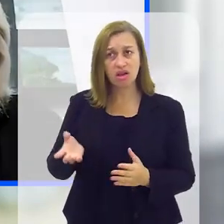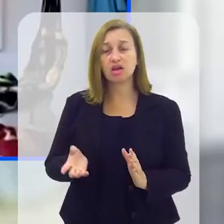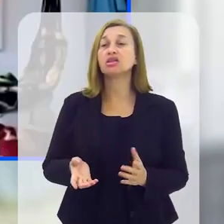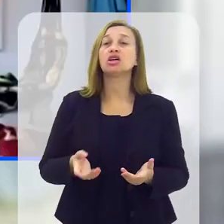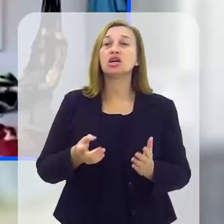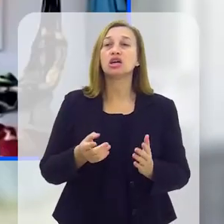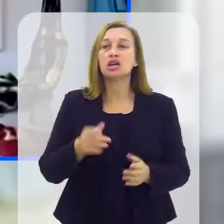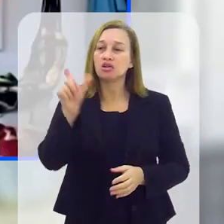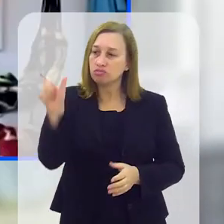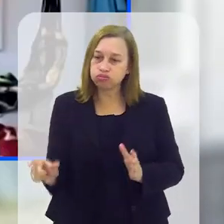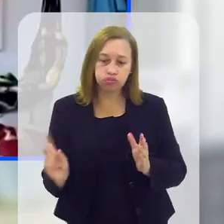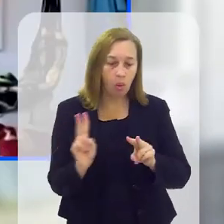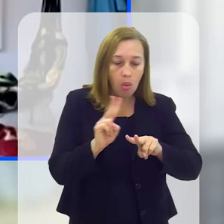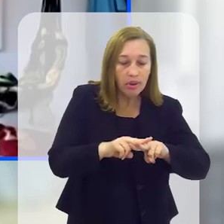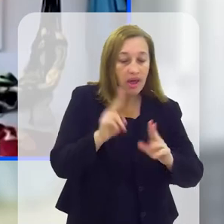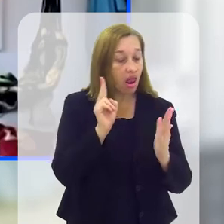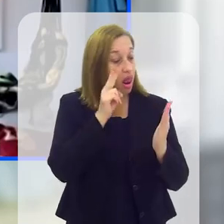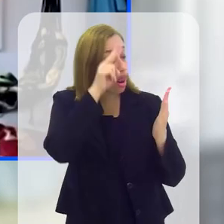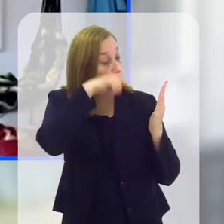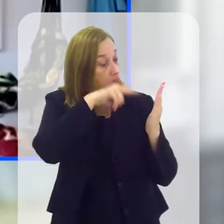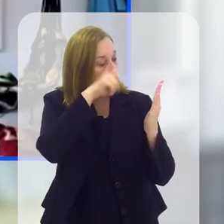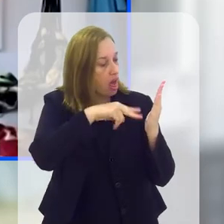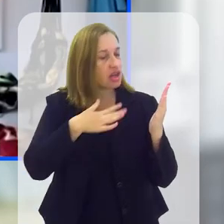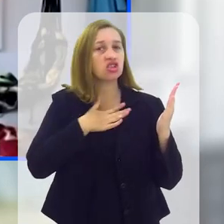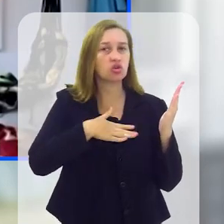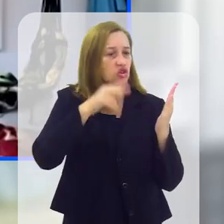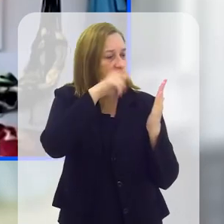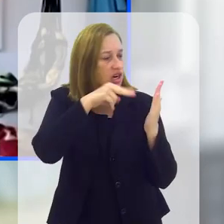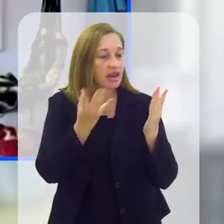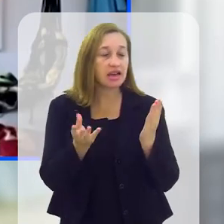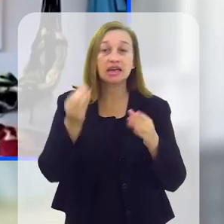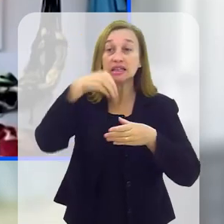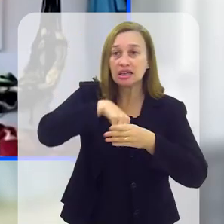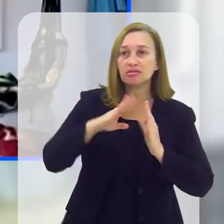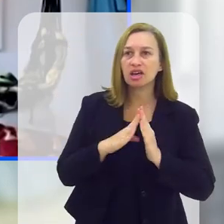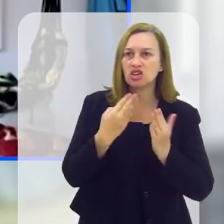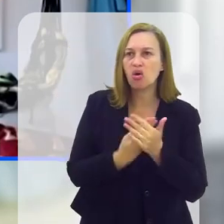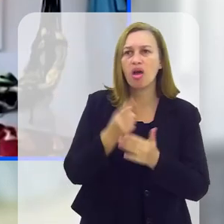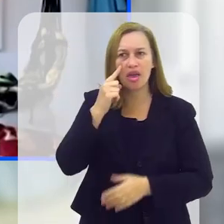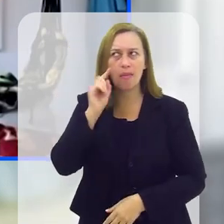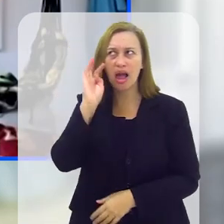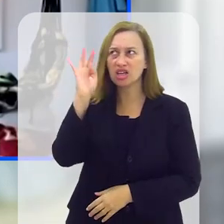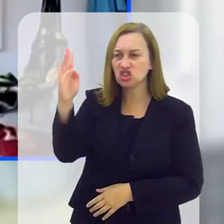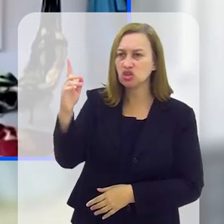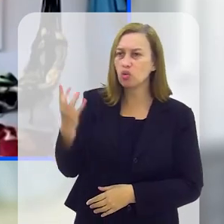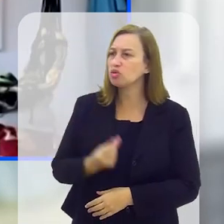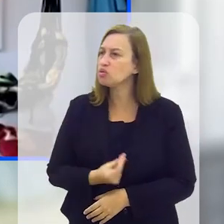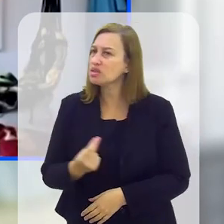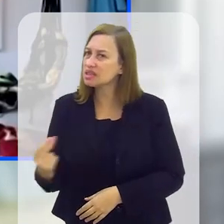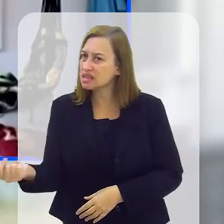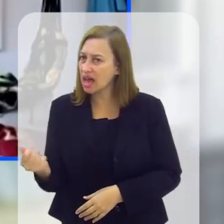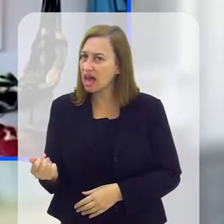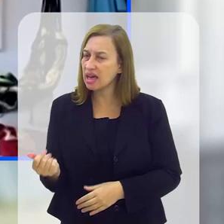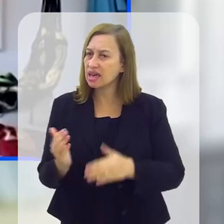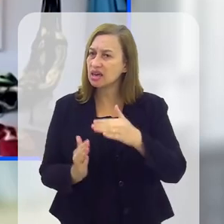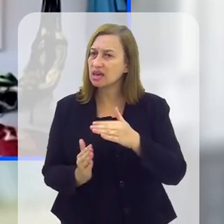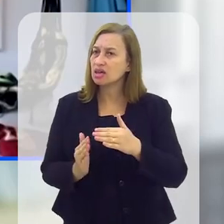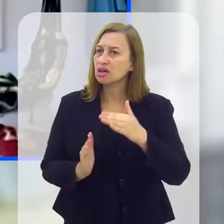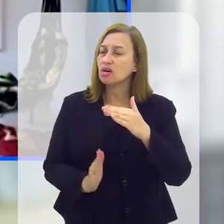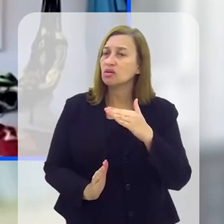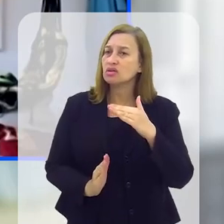E os presos leem dentro da escola, porque, imagine vocês, que quando eles saem dos